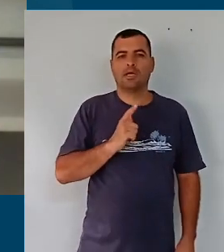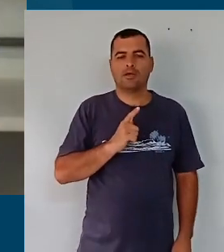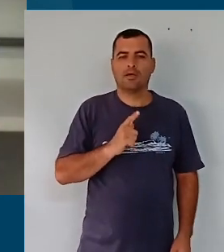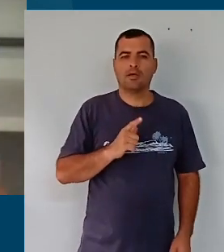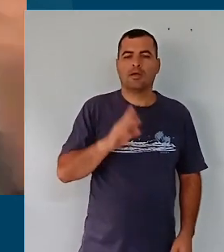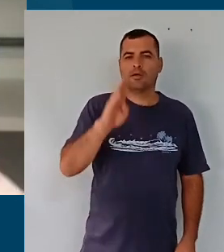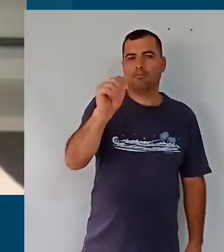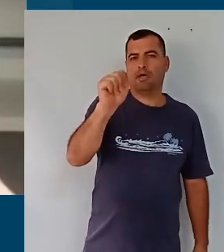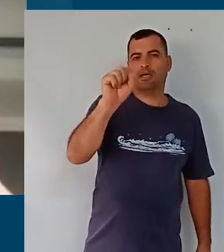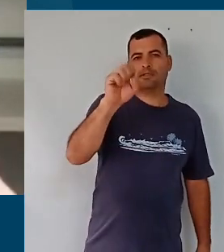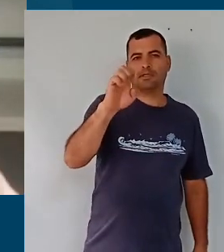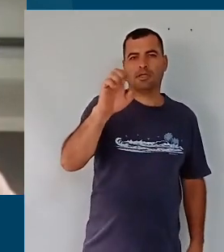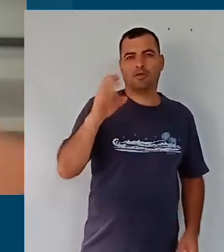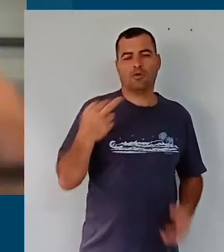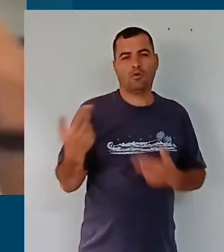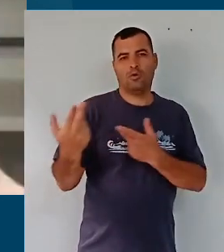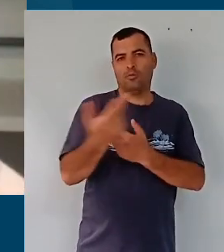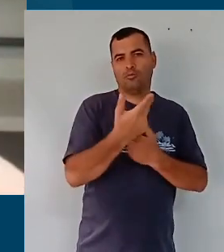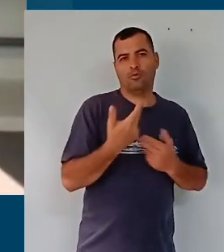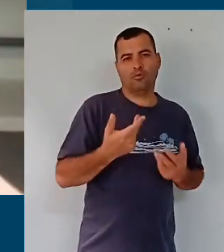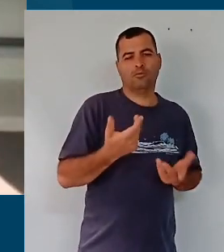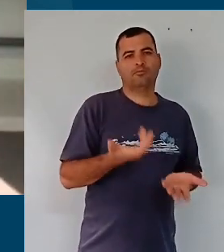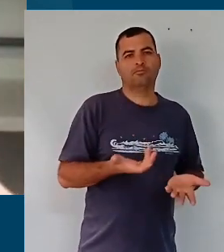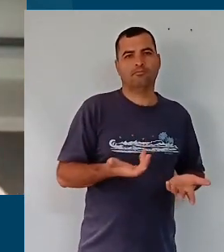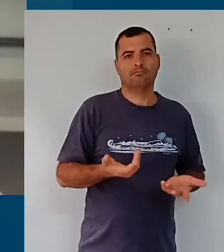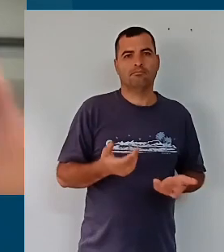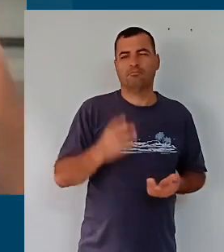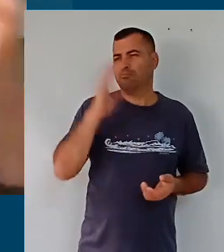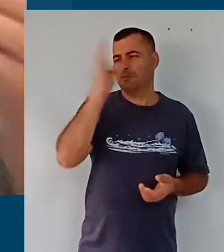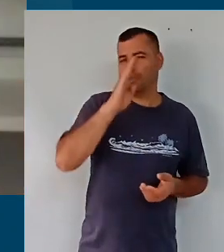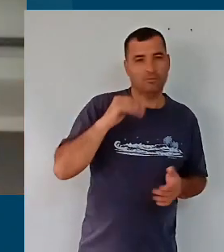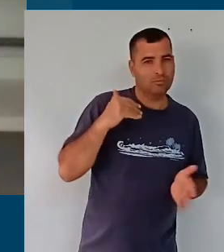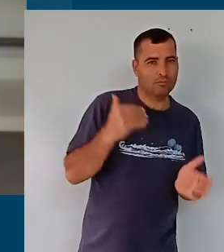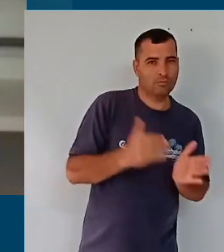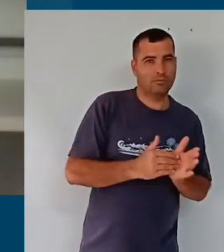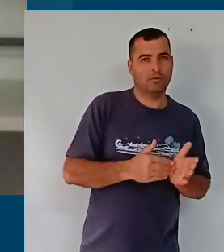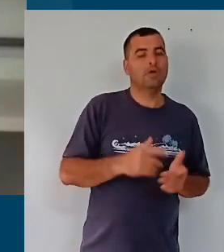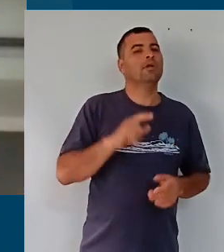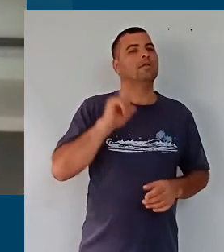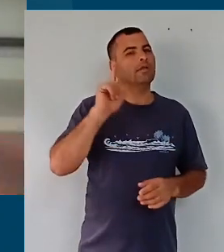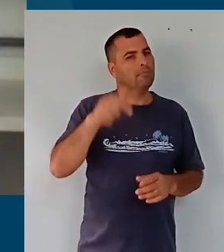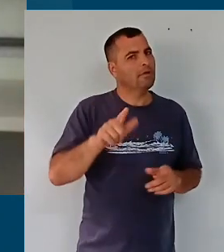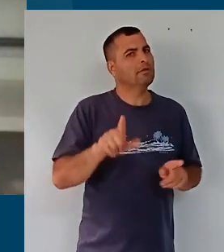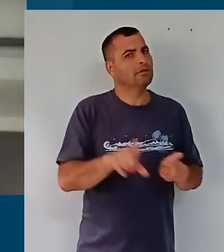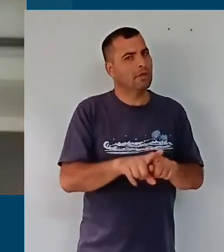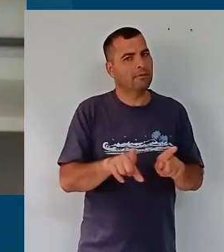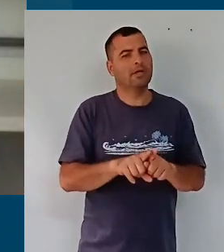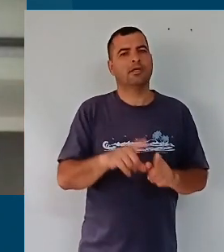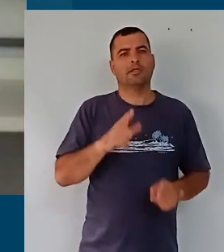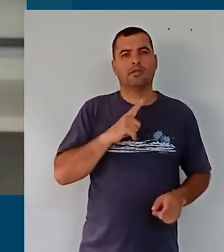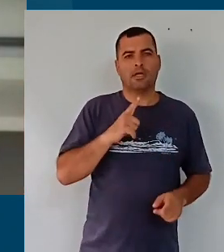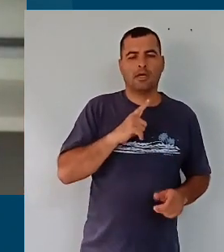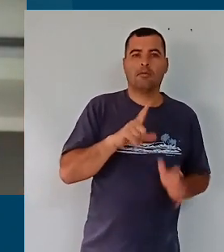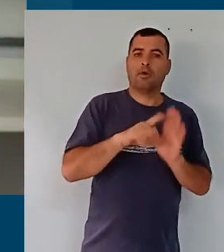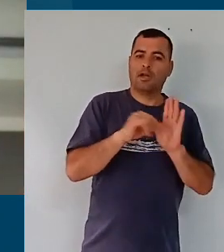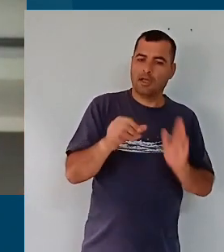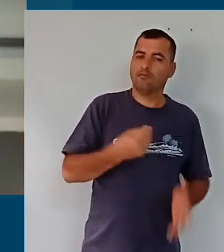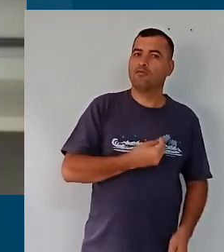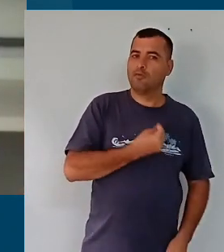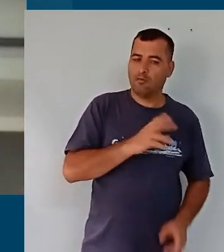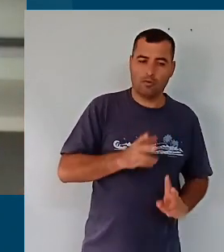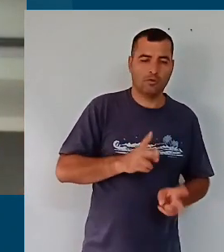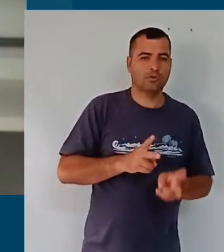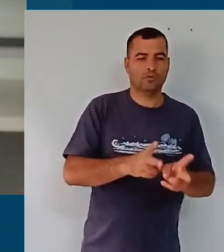depois nós avançamos na Lei de Diretrizes e Base da Educação, que também falava sobre isso, fala sobre isso, porque é uma lei que está viva,